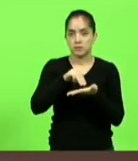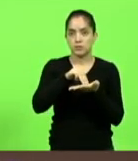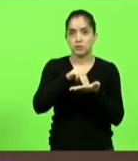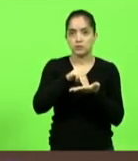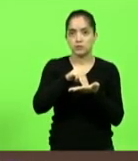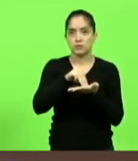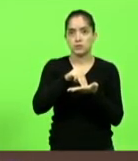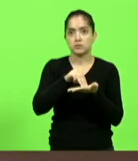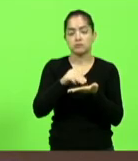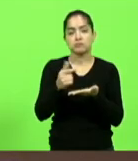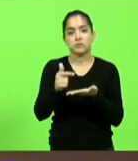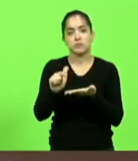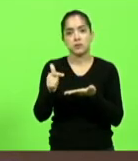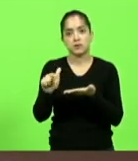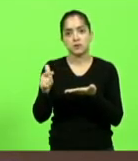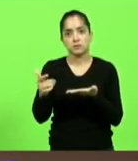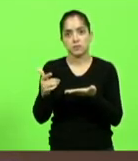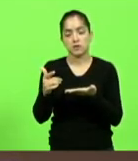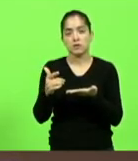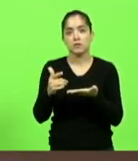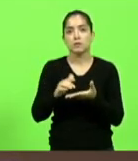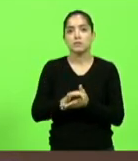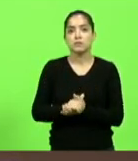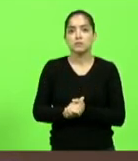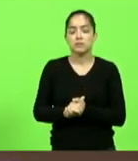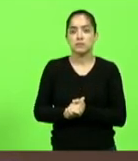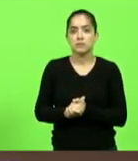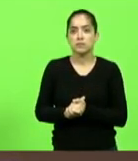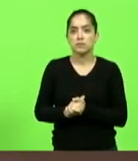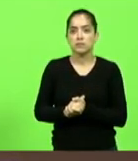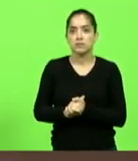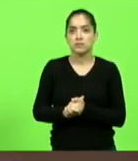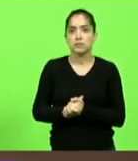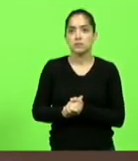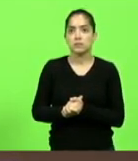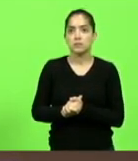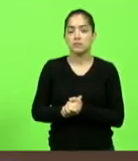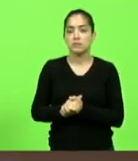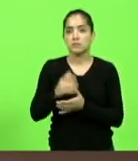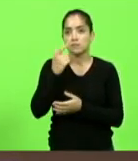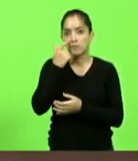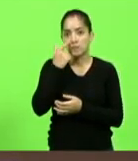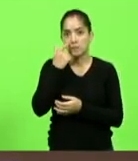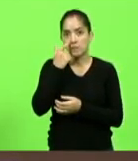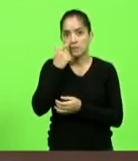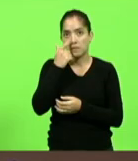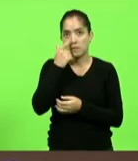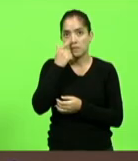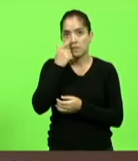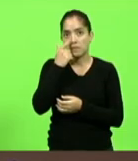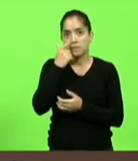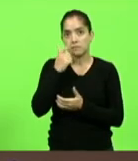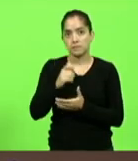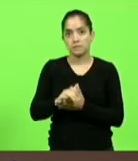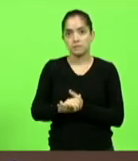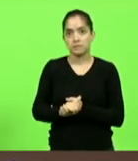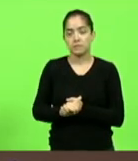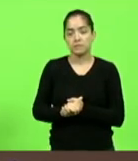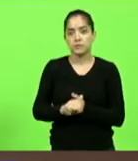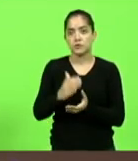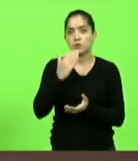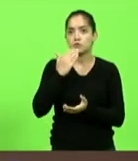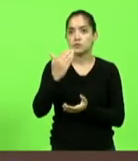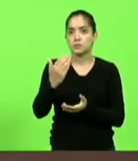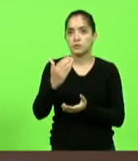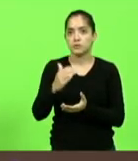também não por falta de quórum e deixa eu ver aqui somente os requerimentos